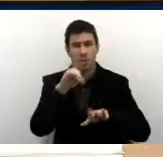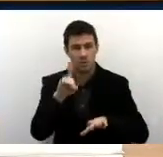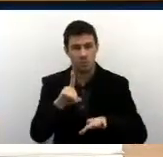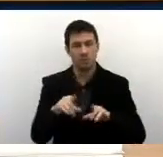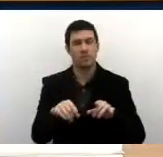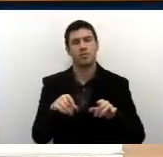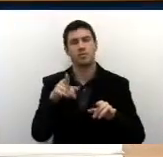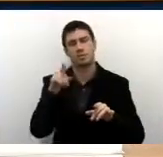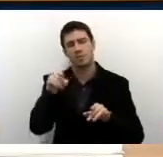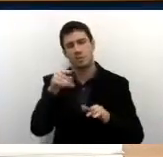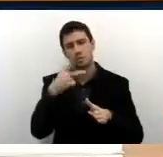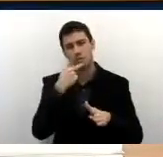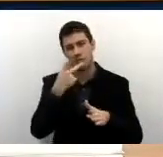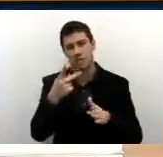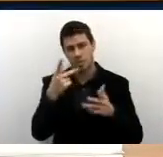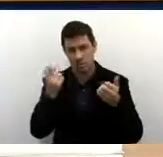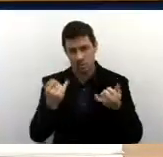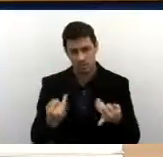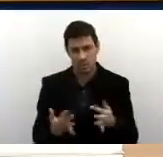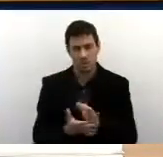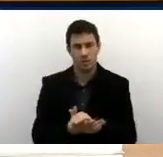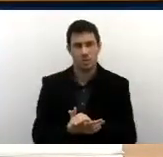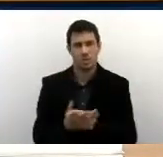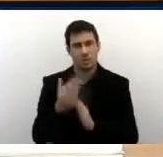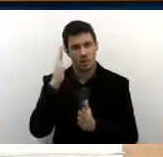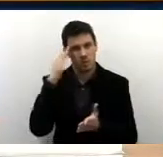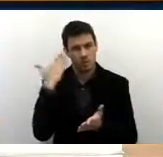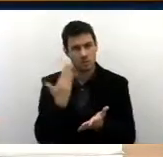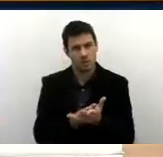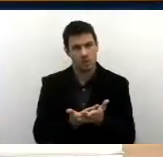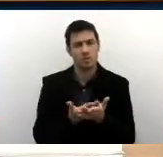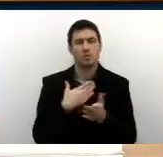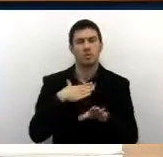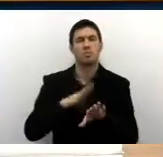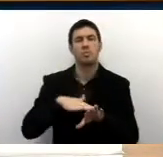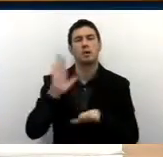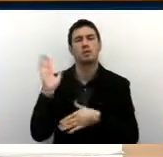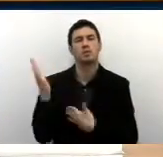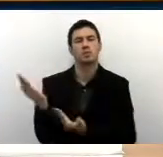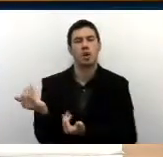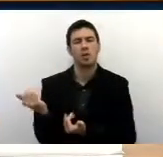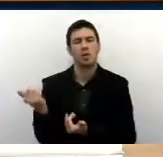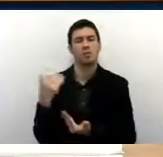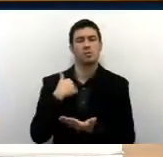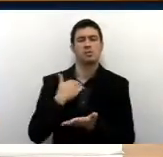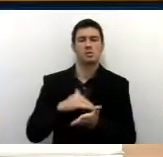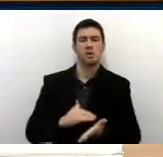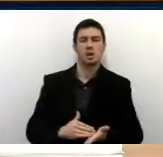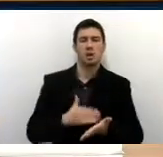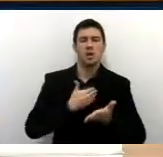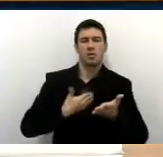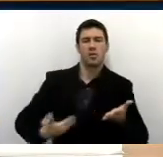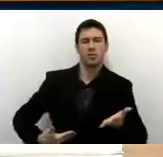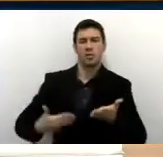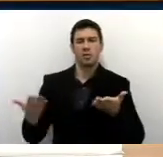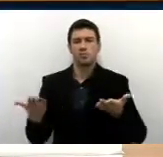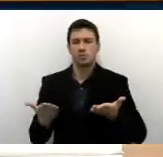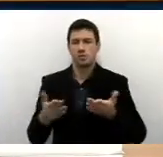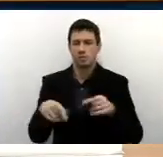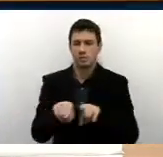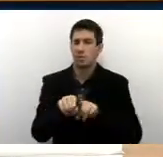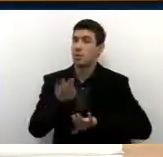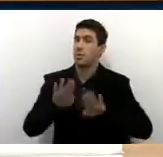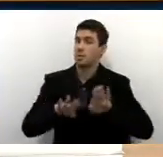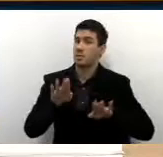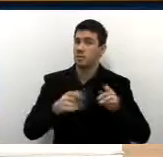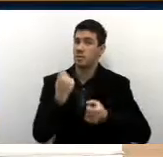como o senhor já bem frisou aqui no início da fala do senhor, acredito que sejam mais jovens os secretários do governo atual. e muitas vezes